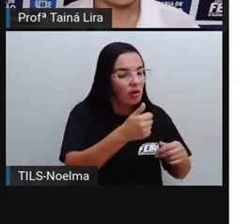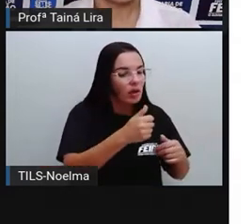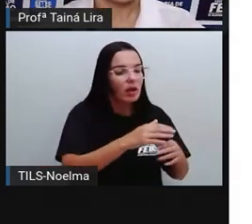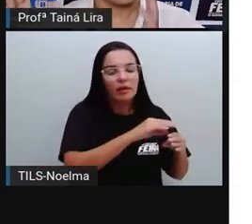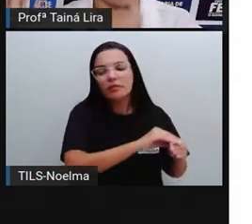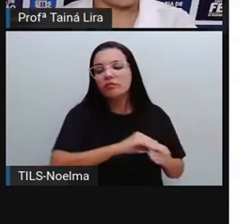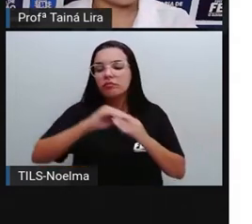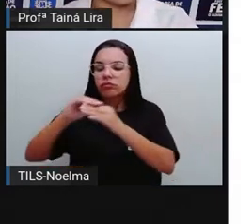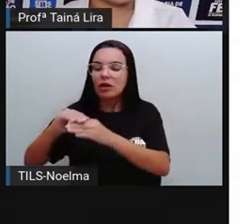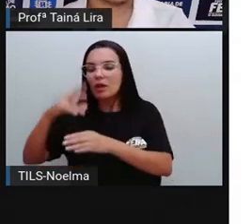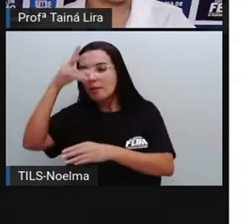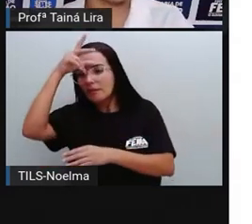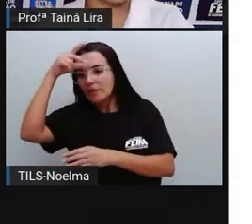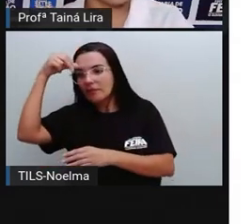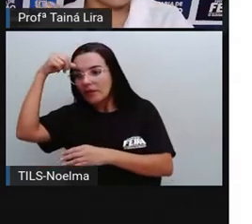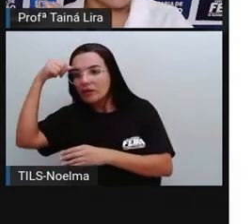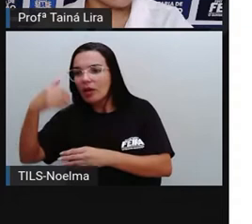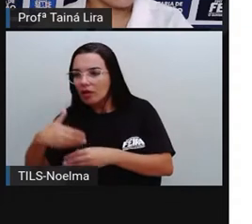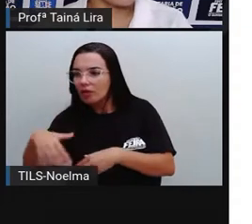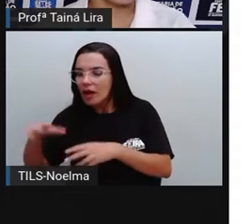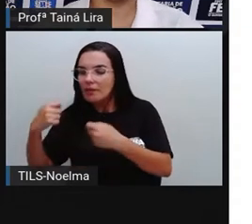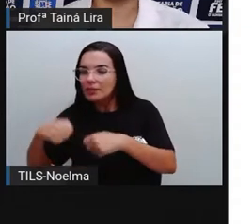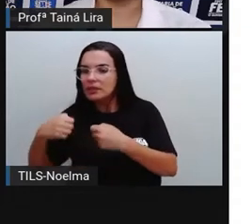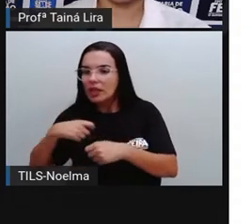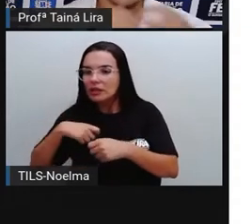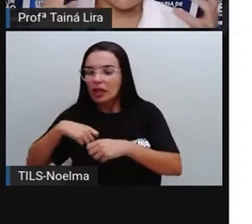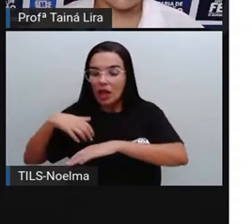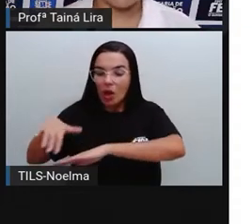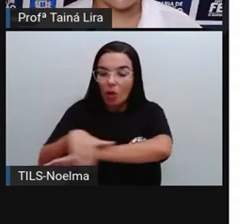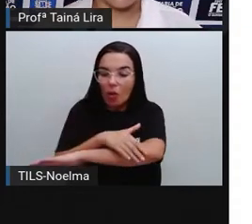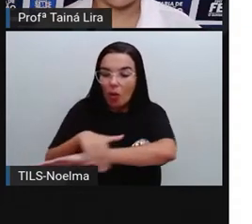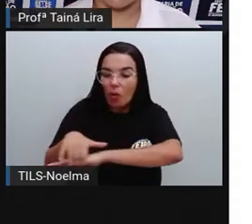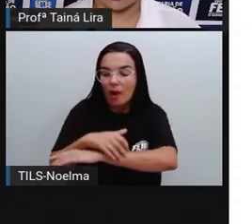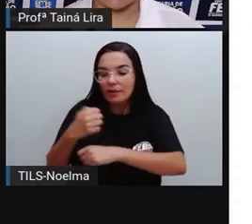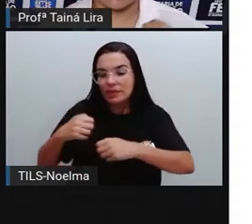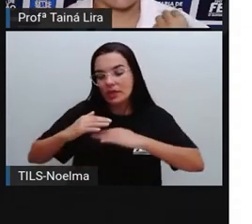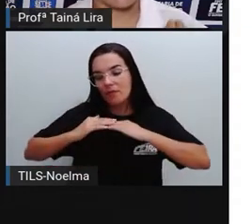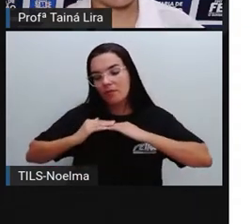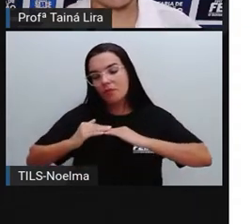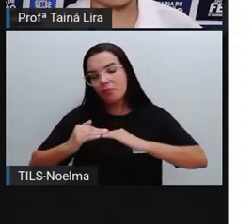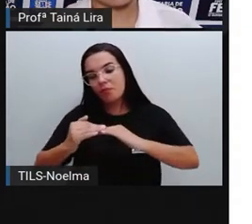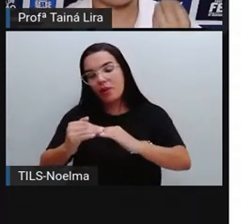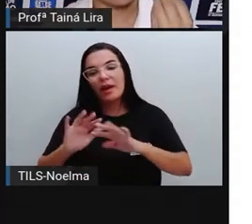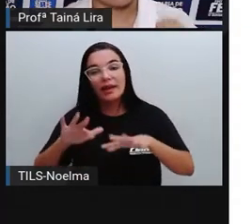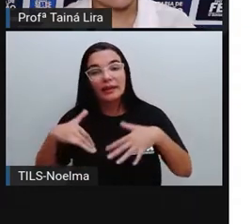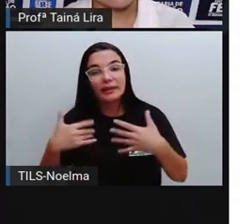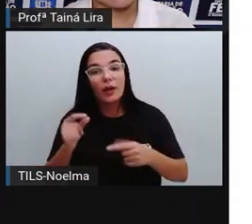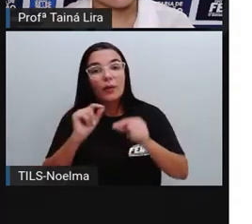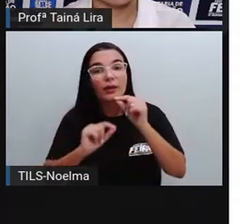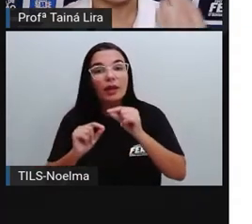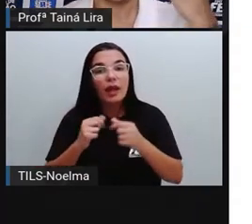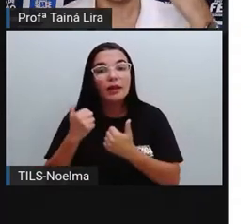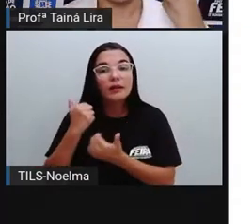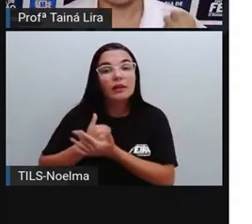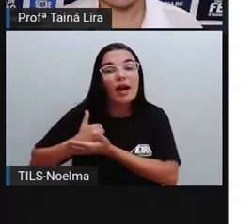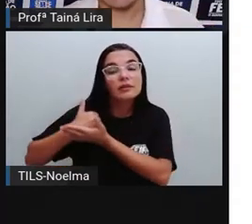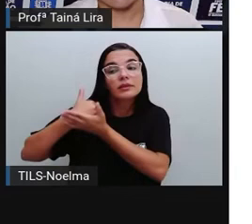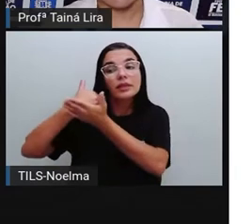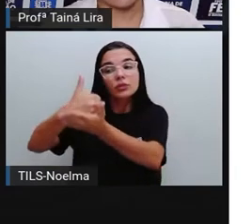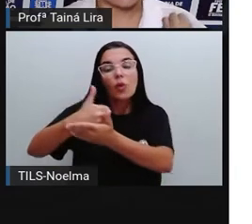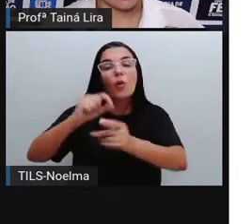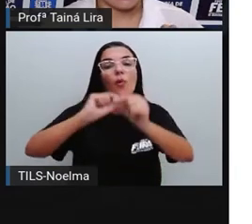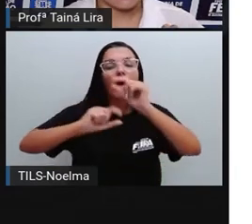tem ruas aqui precisando ser asfaltadas e por aí vai. Então, é como se ele fosse um assessor do